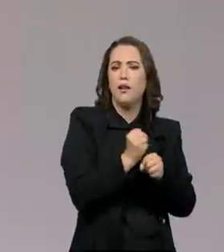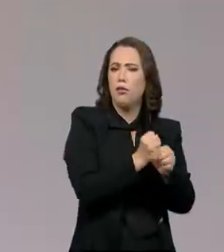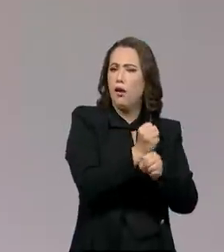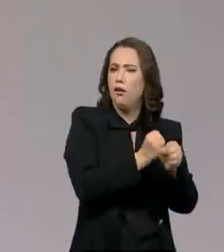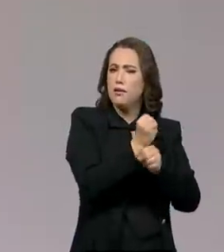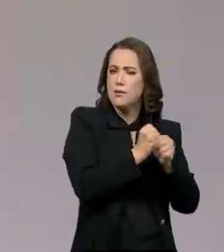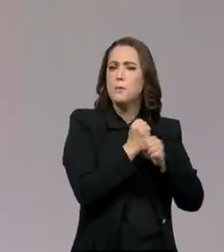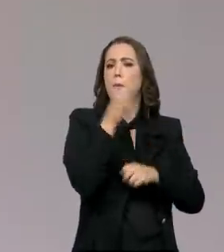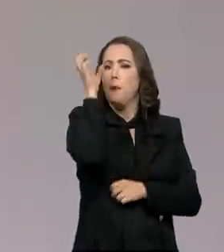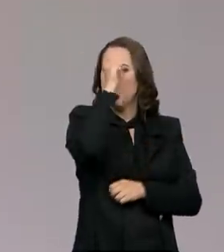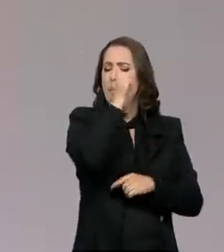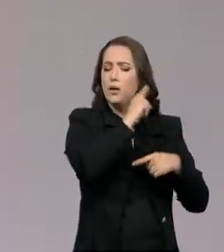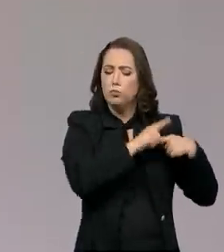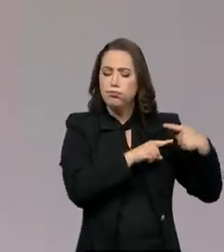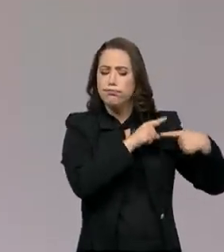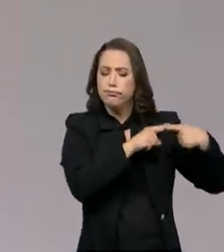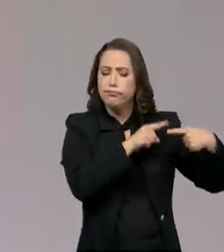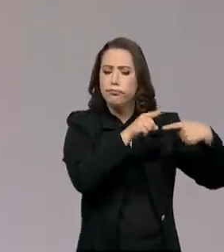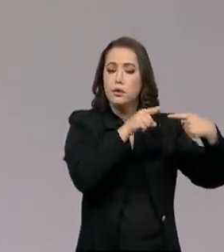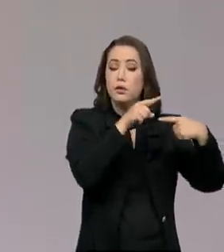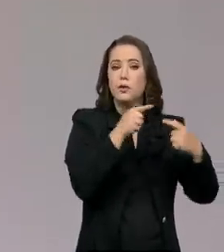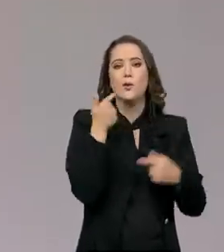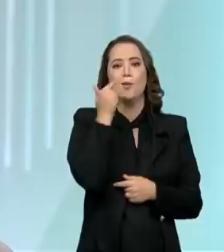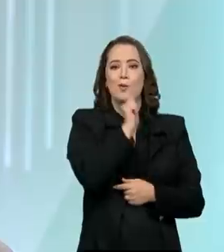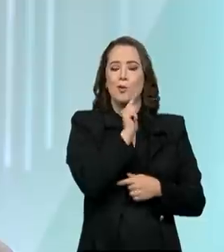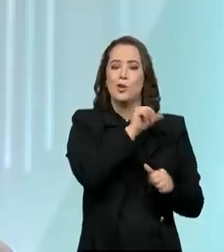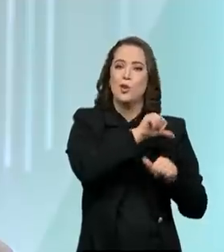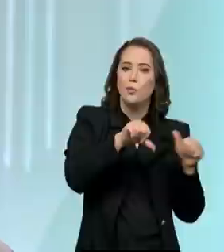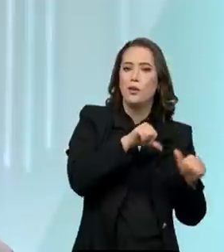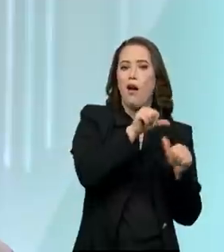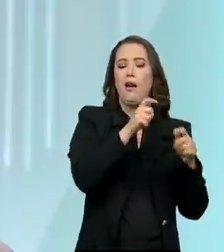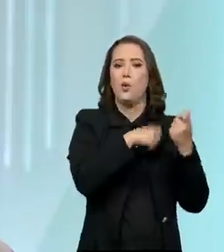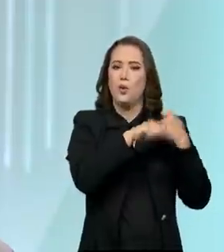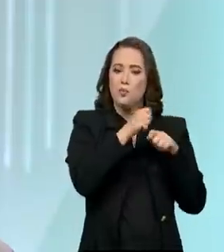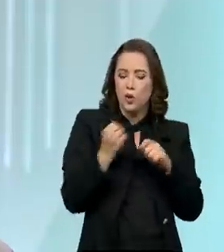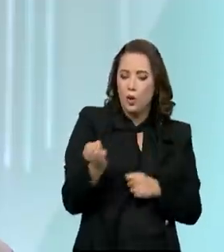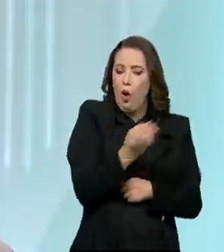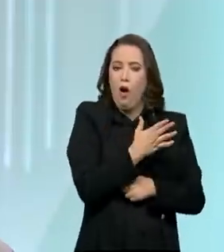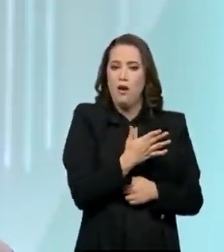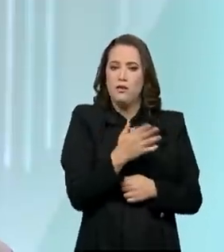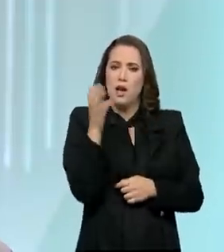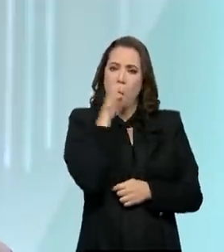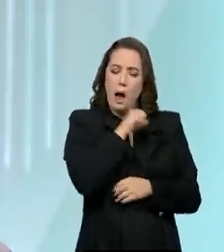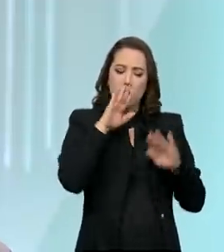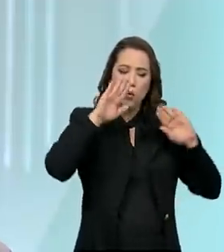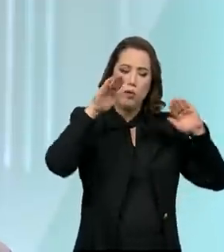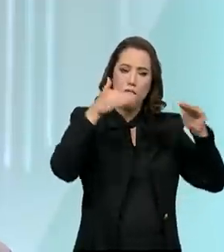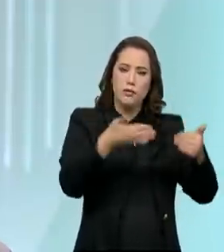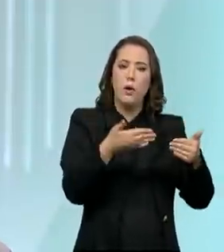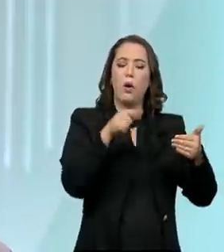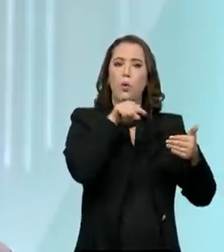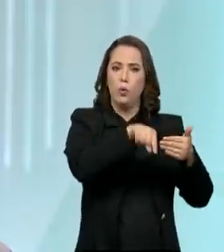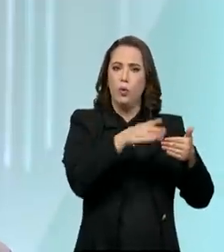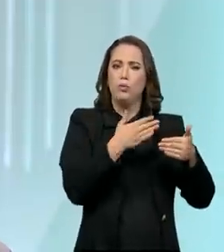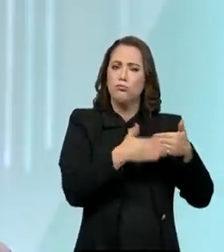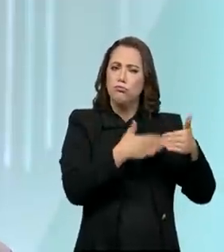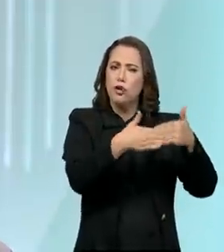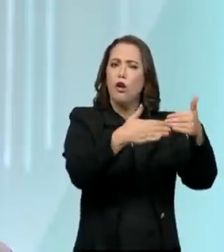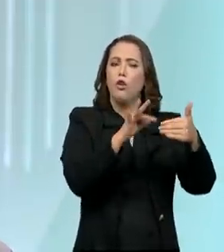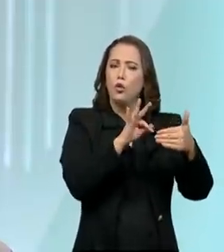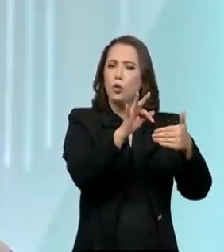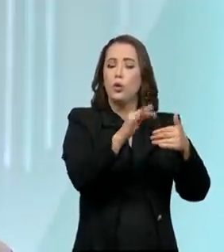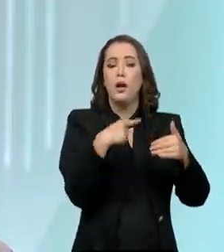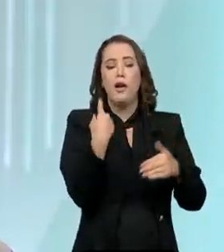história, e ter ele reposicionado para essa economia inovadora, ágil, acelerada e focado na última milha, é tão